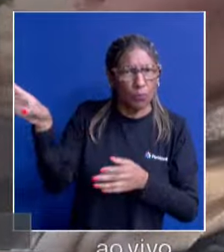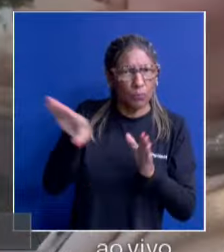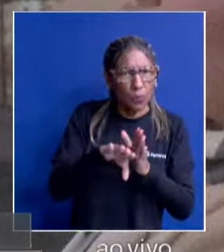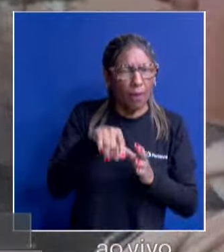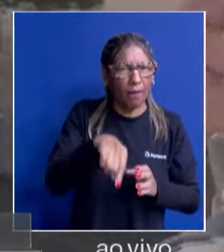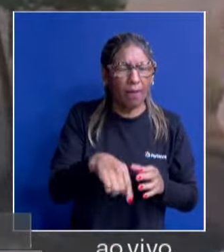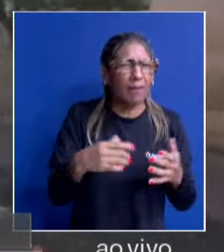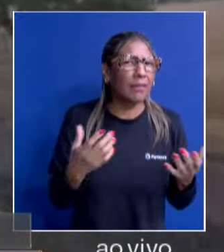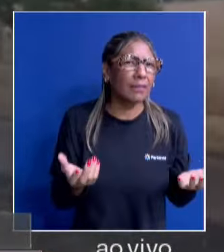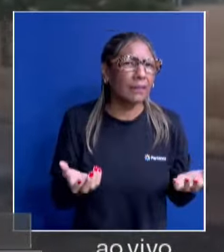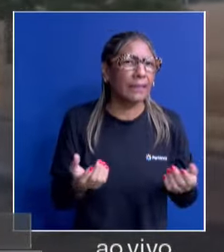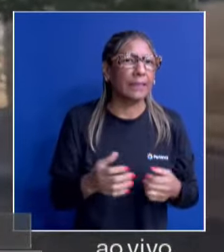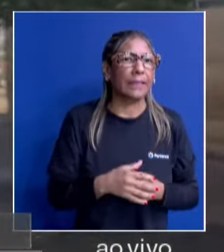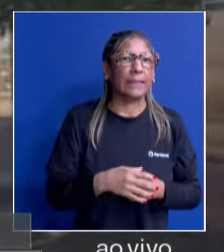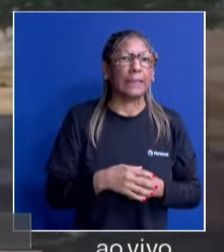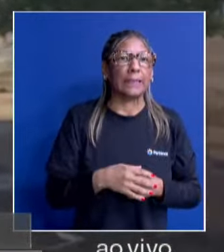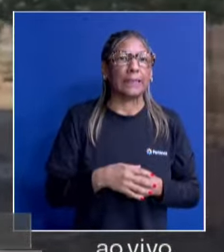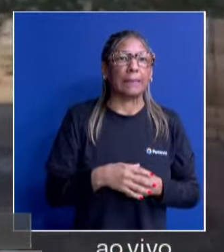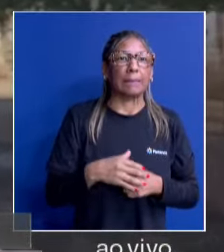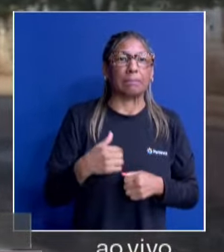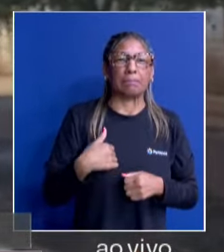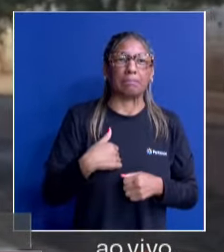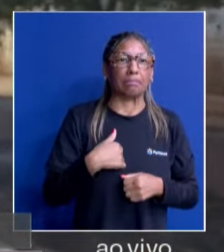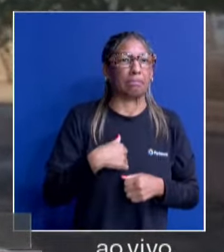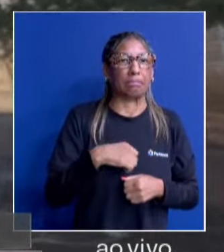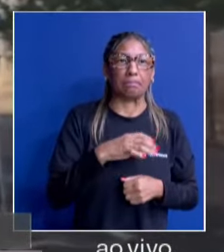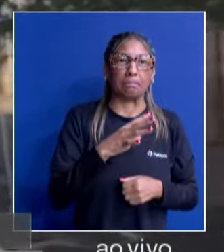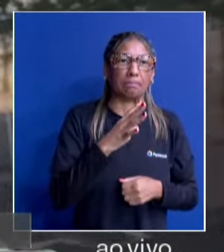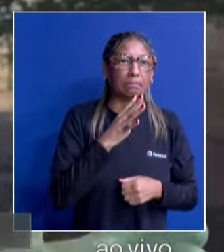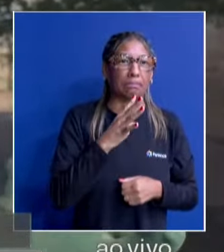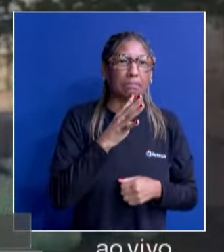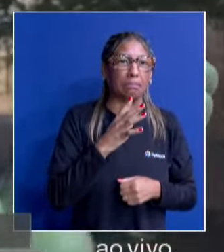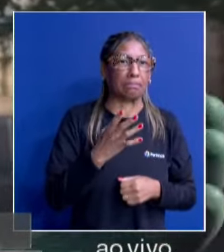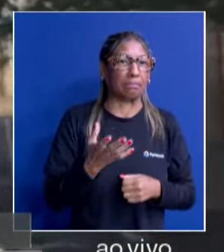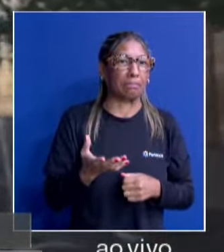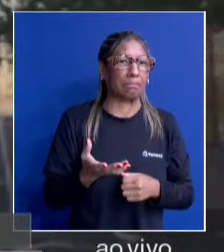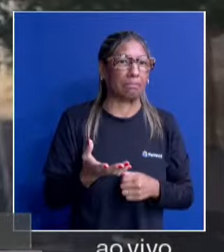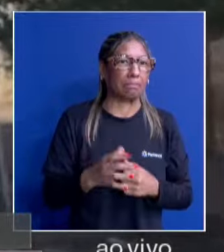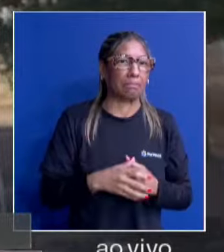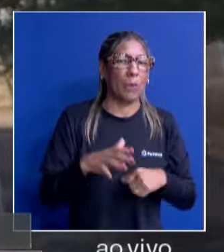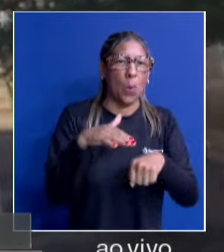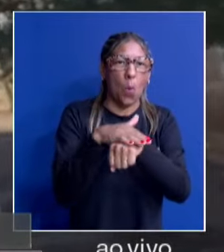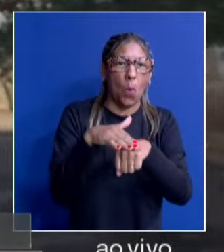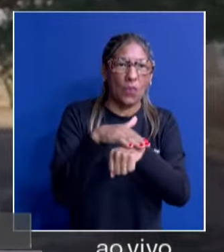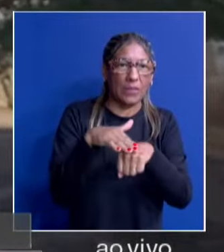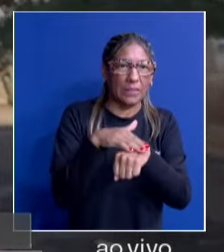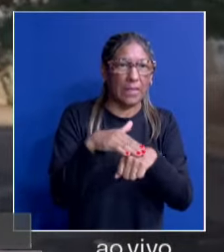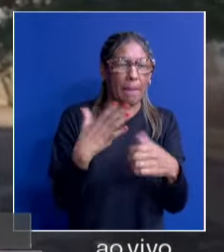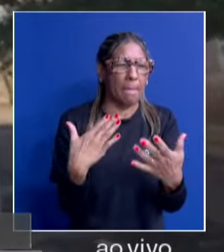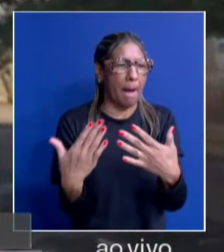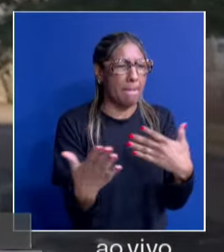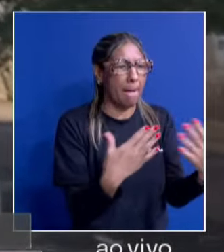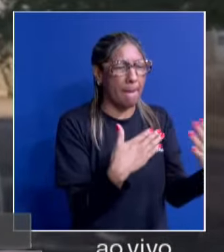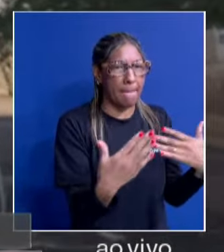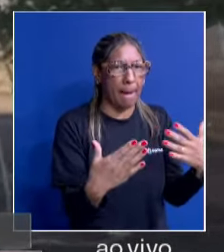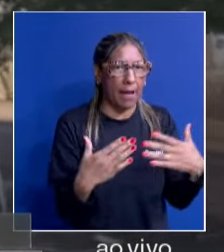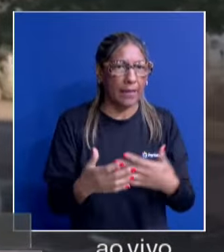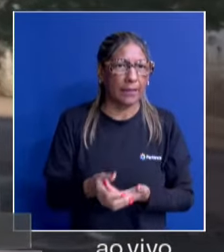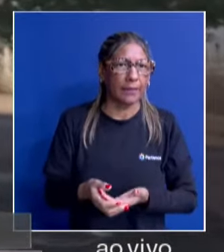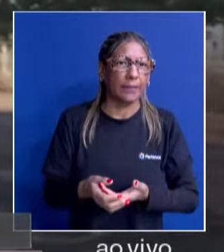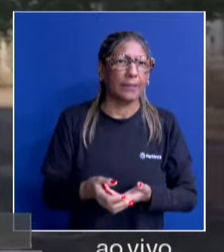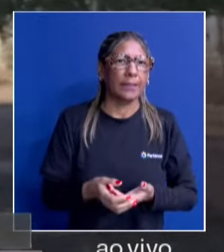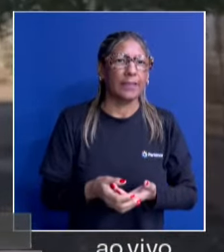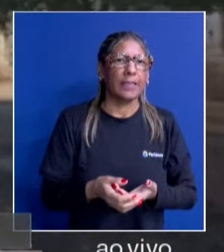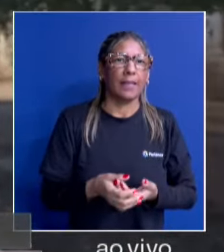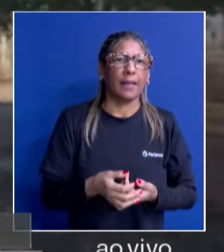Muito bem. Olha, esse pessoal foi bem aleatório. que eu conversei com o pessoal de casa e ela chegou assim,